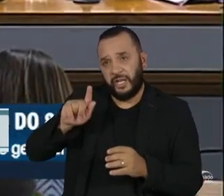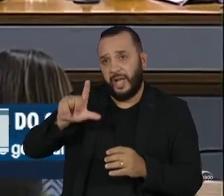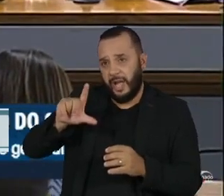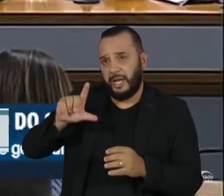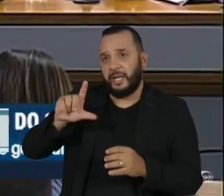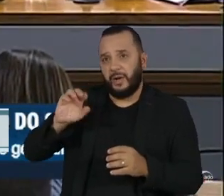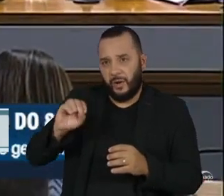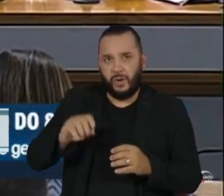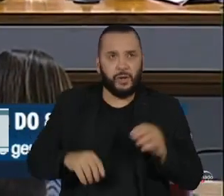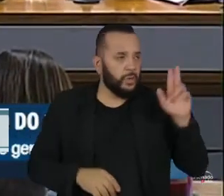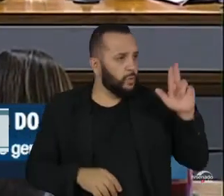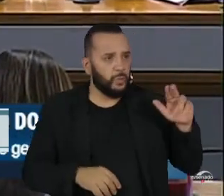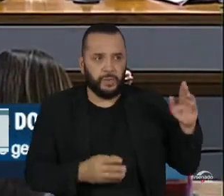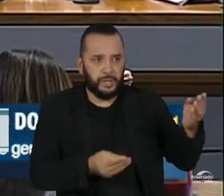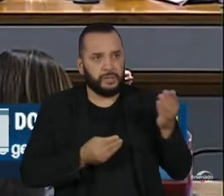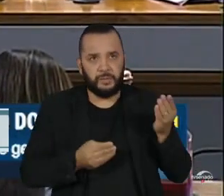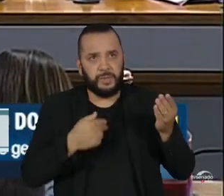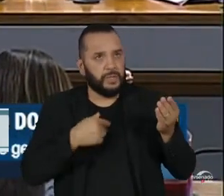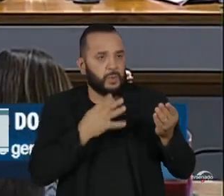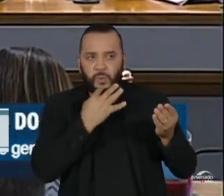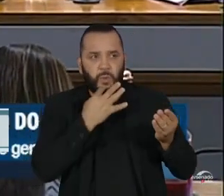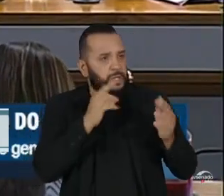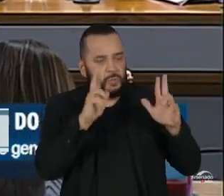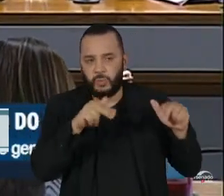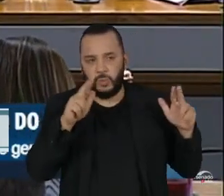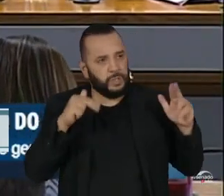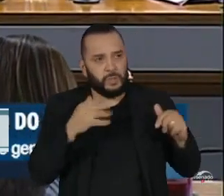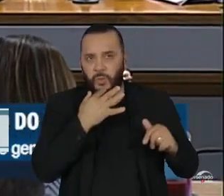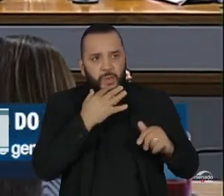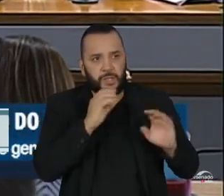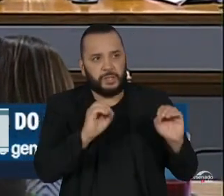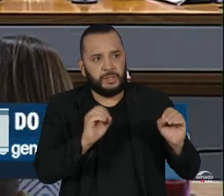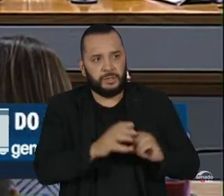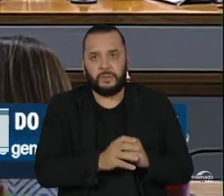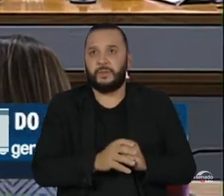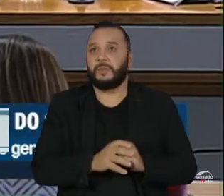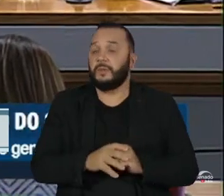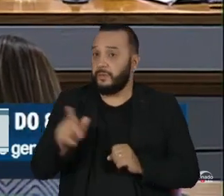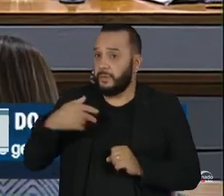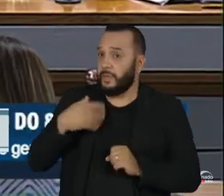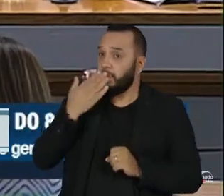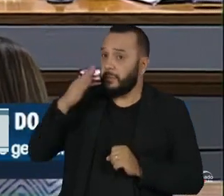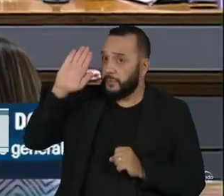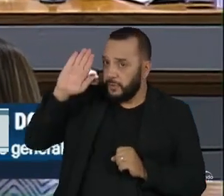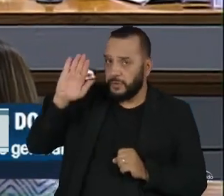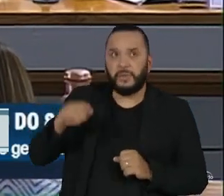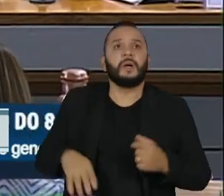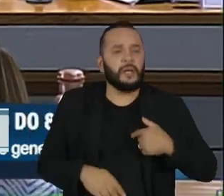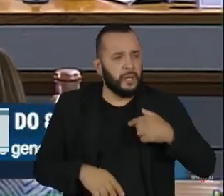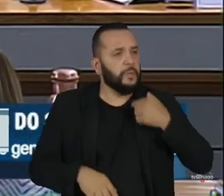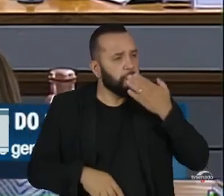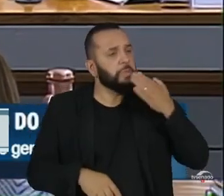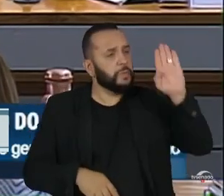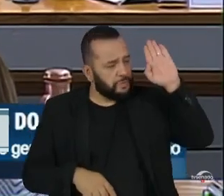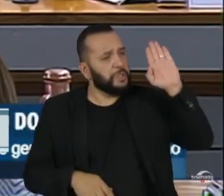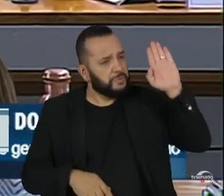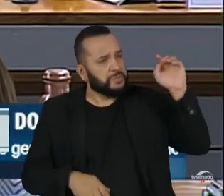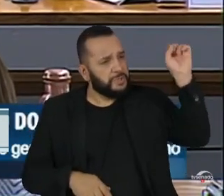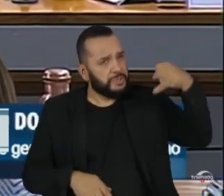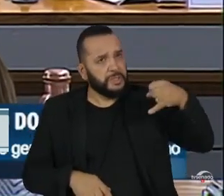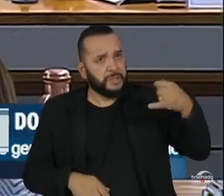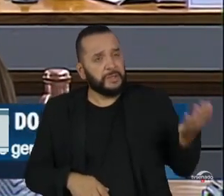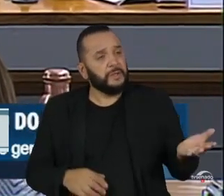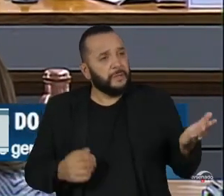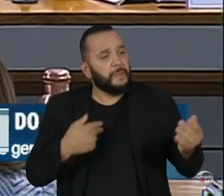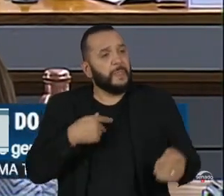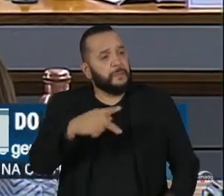nunca recebeu? Nunca, nem ouvi falar. O senhor está sob juramento, general. Eu estou sob juramento, o presidente